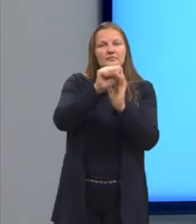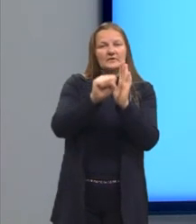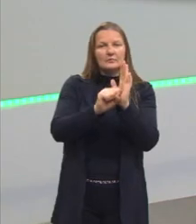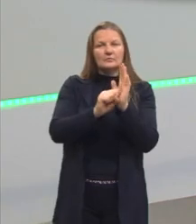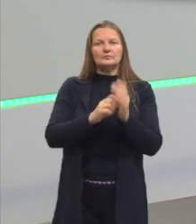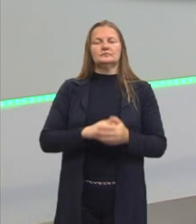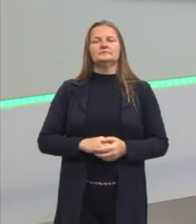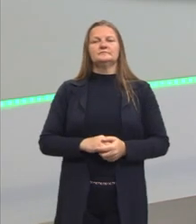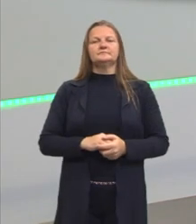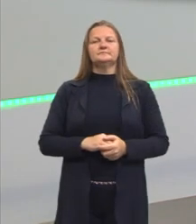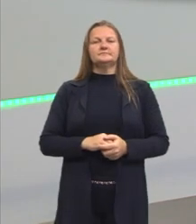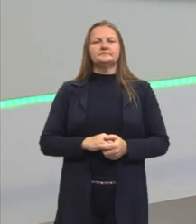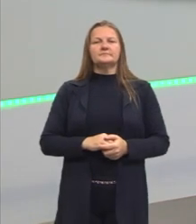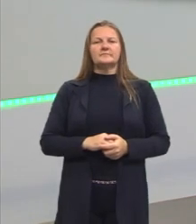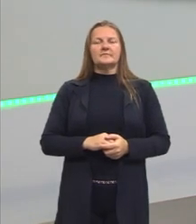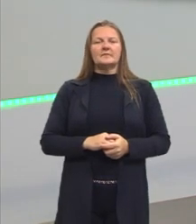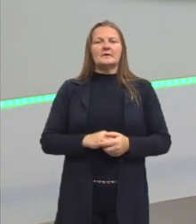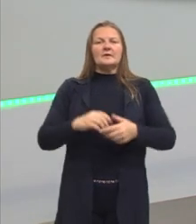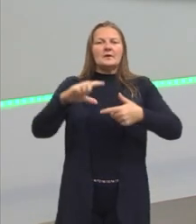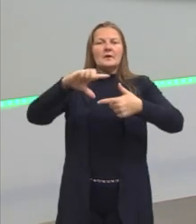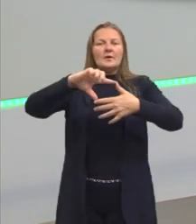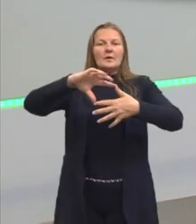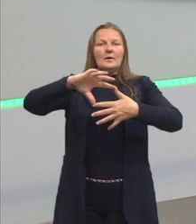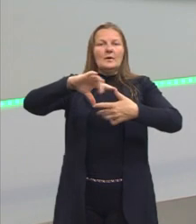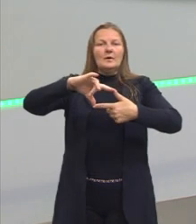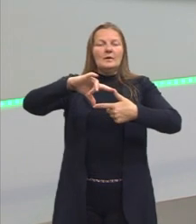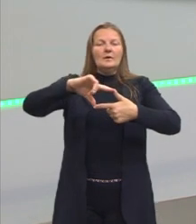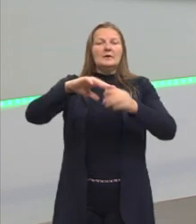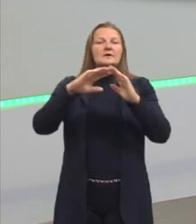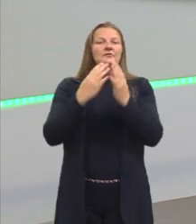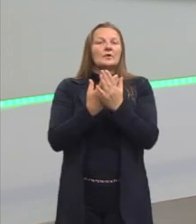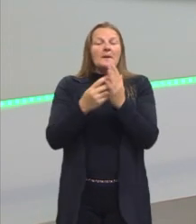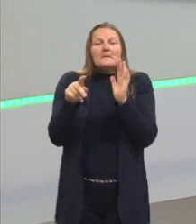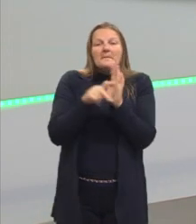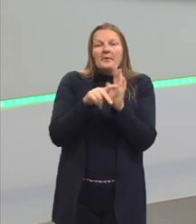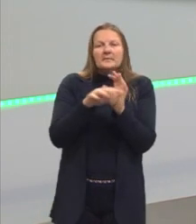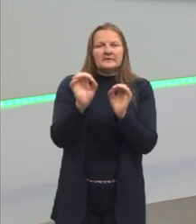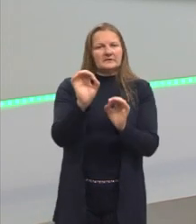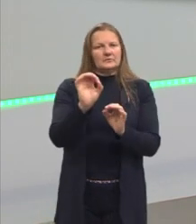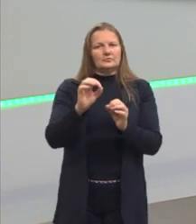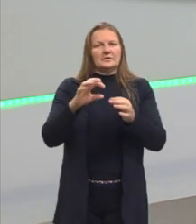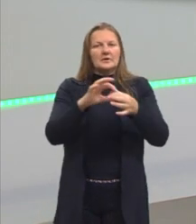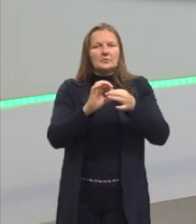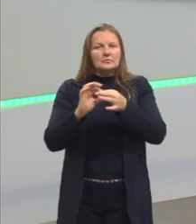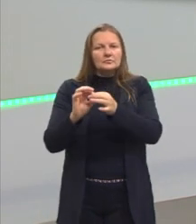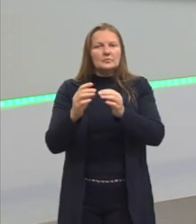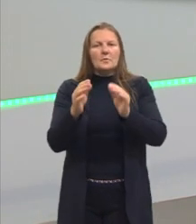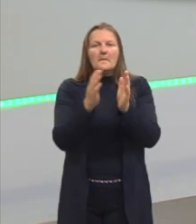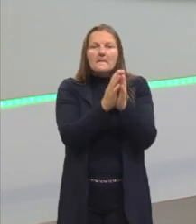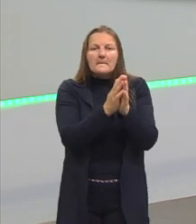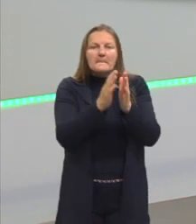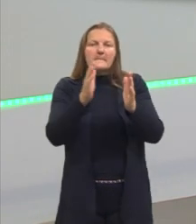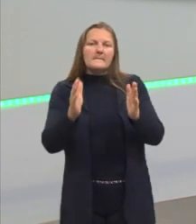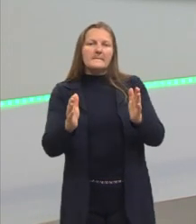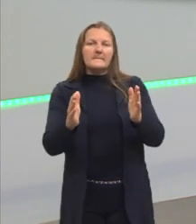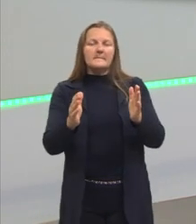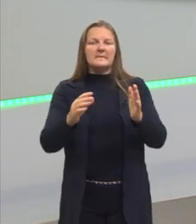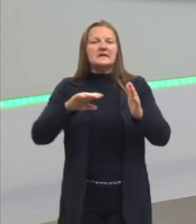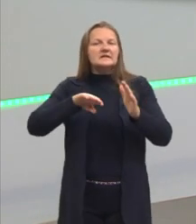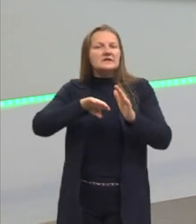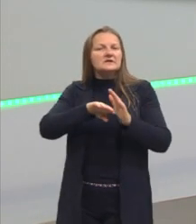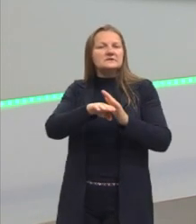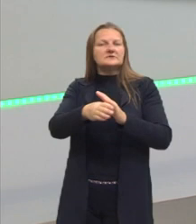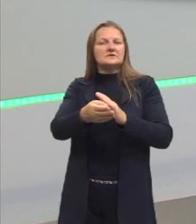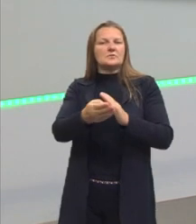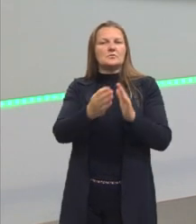a gente não considera o pré-modernismo uma escola literária propriamente dita. Então ela é um período, né? Um período de transição